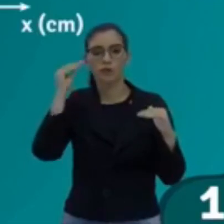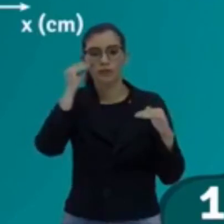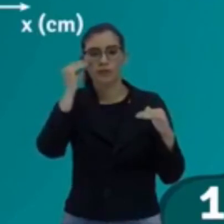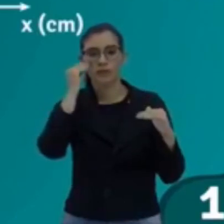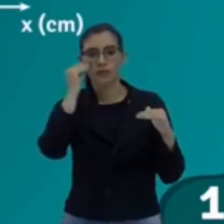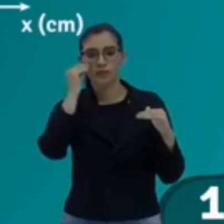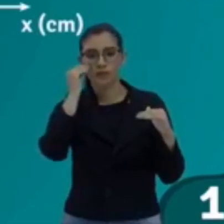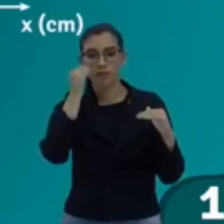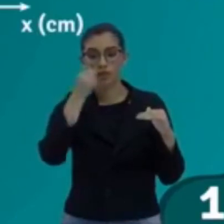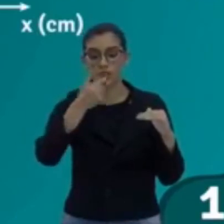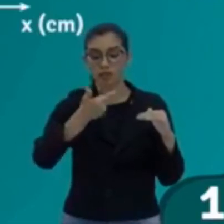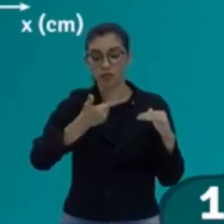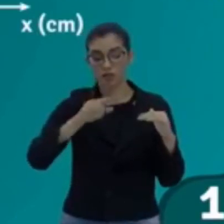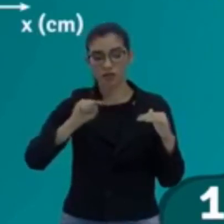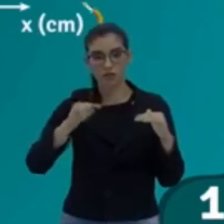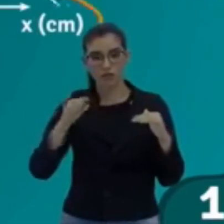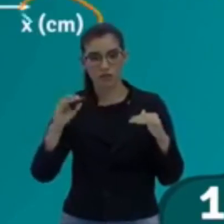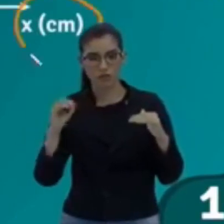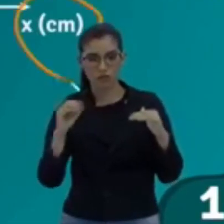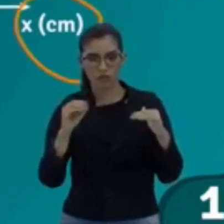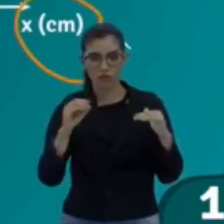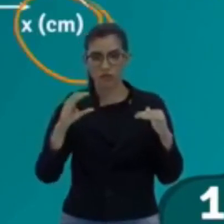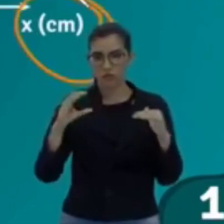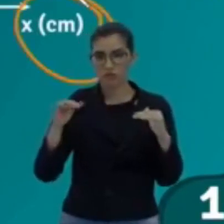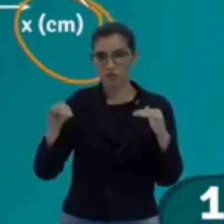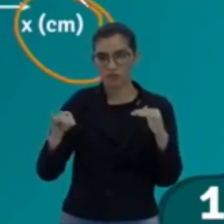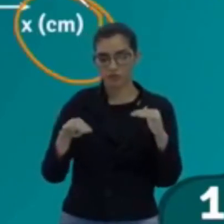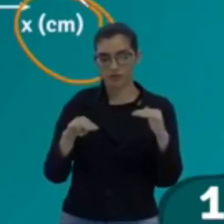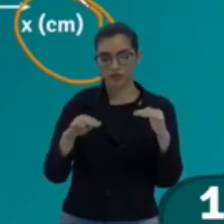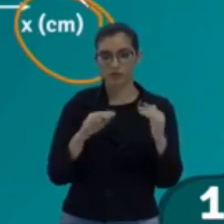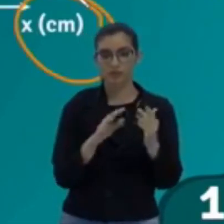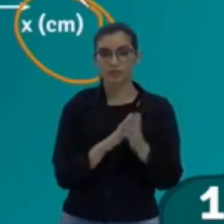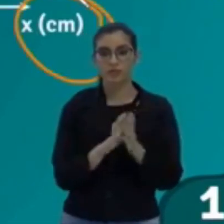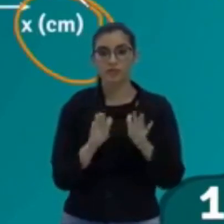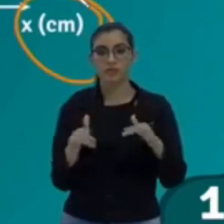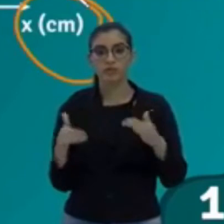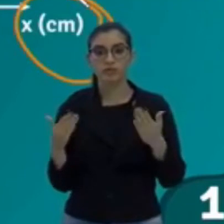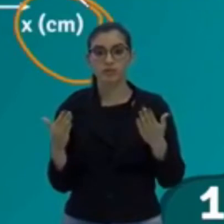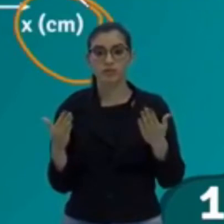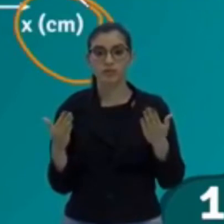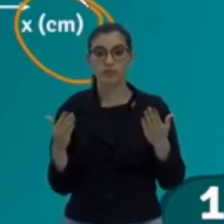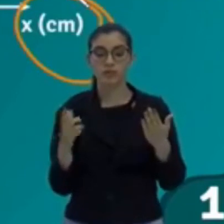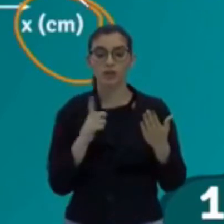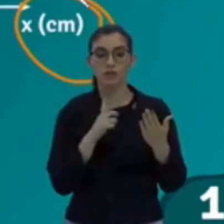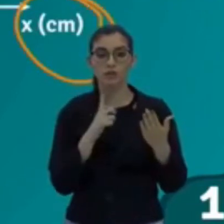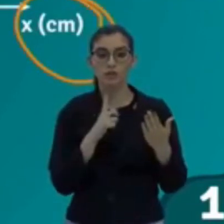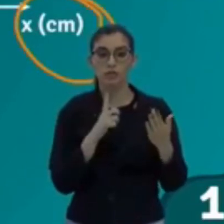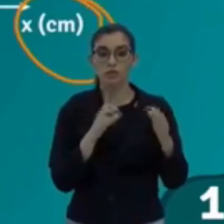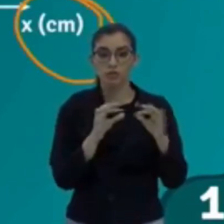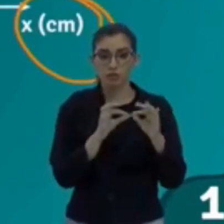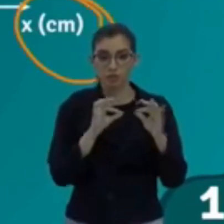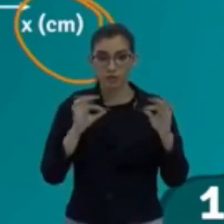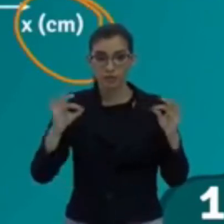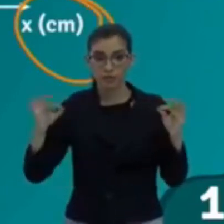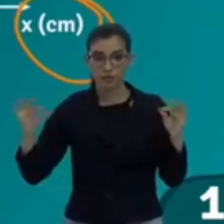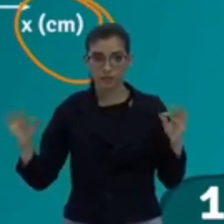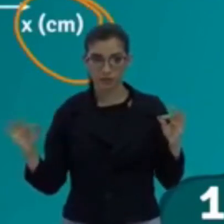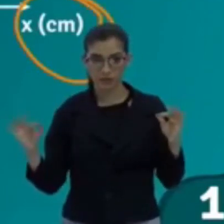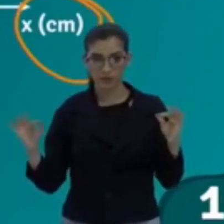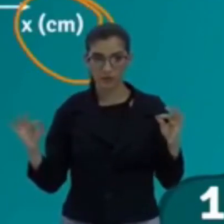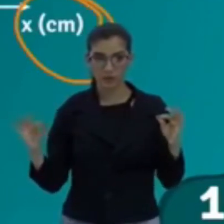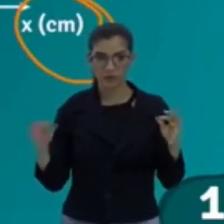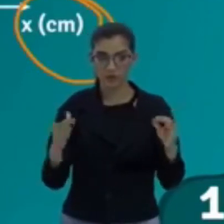que eu andei dois centímetros. Então, já tem o comprimento de onda que é de dois